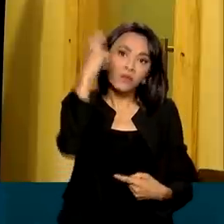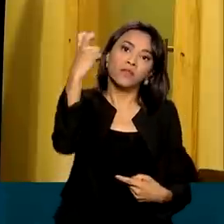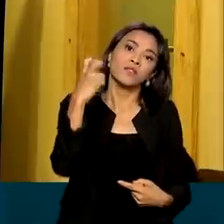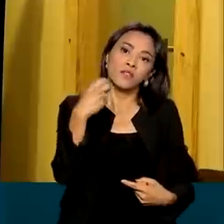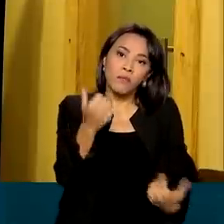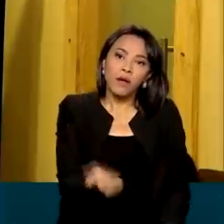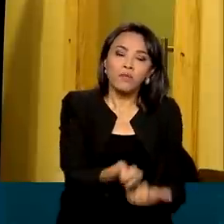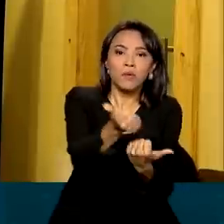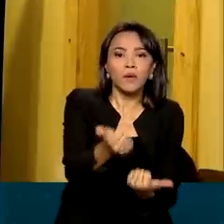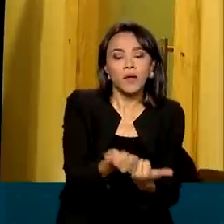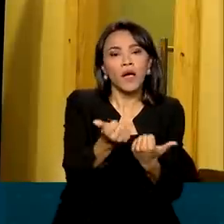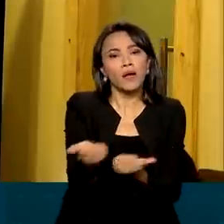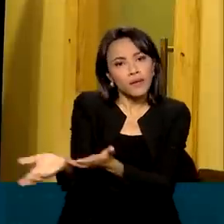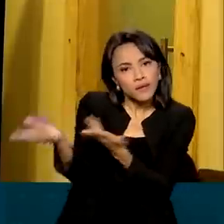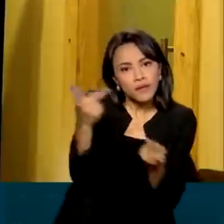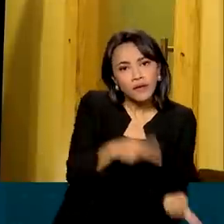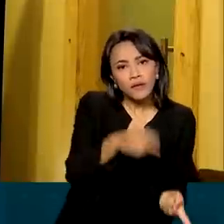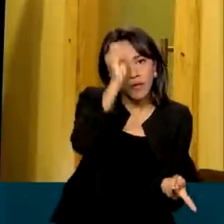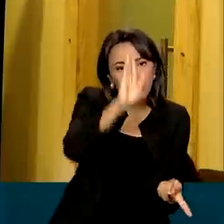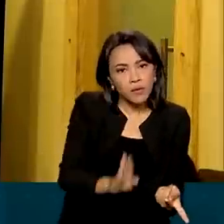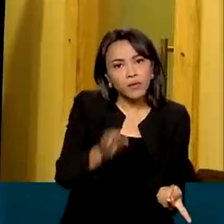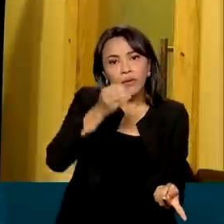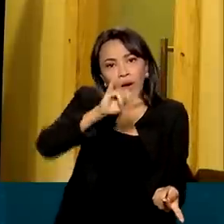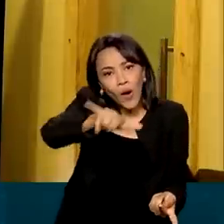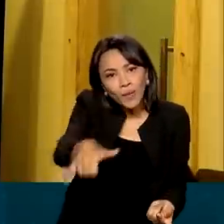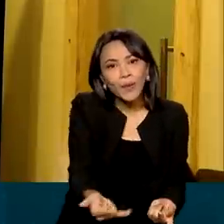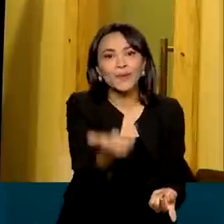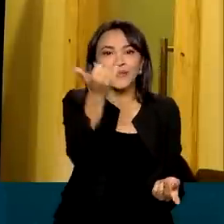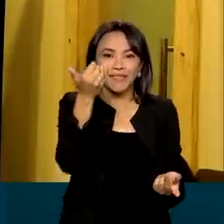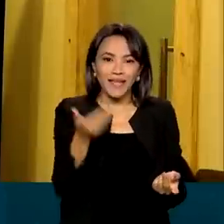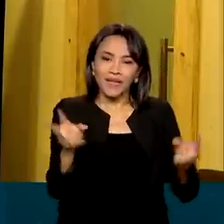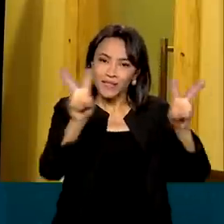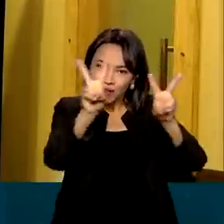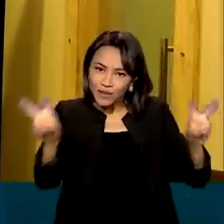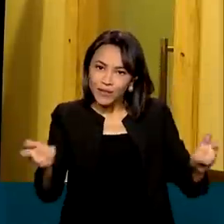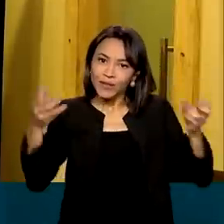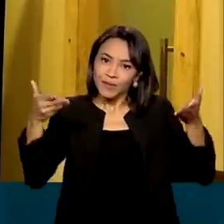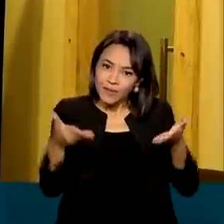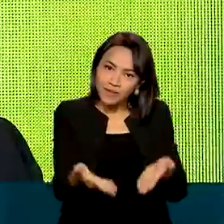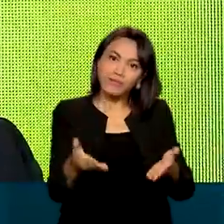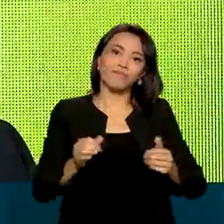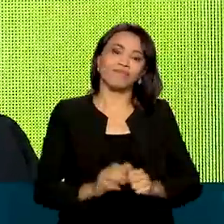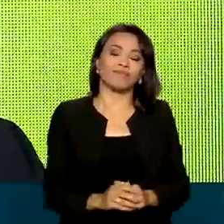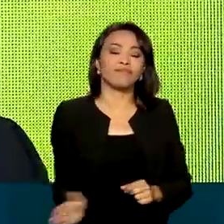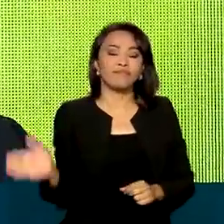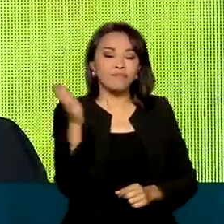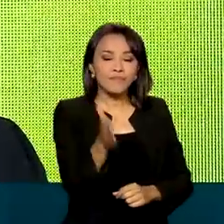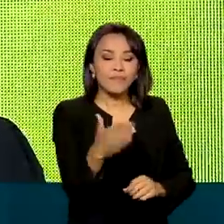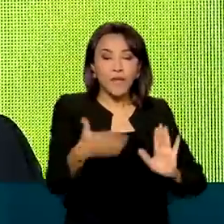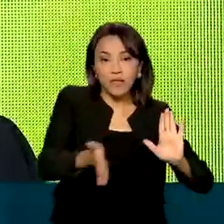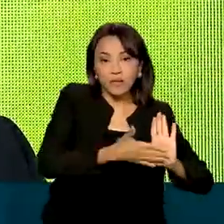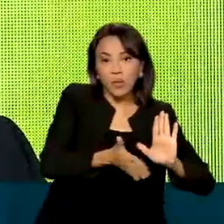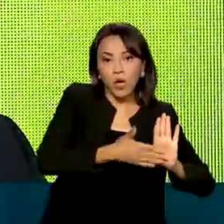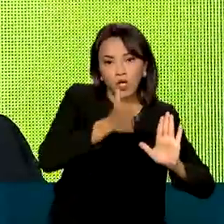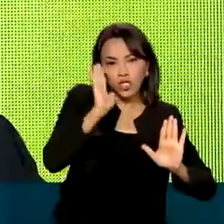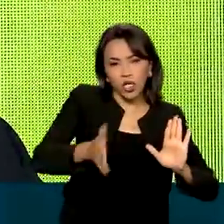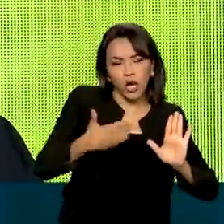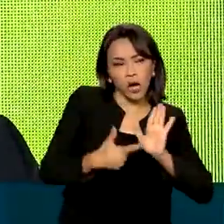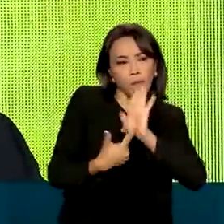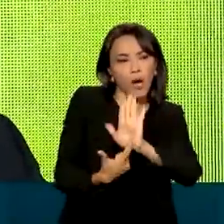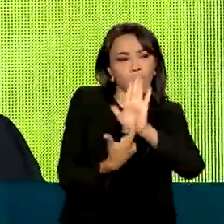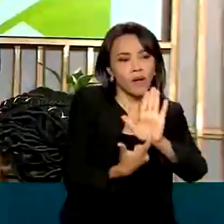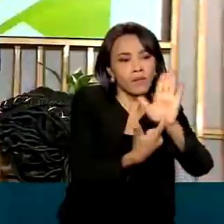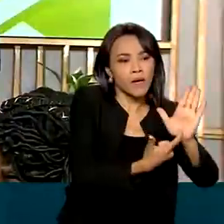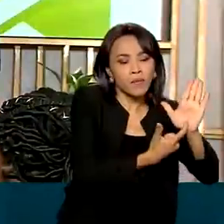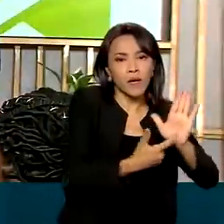trazendo cada vez mais para o Brasil essas oportunidades verdes e a descarbonização tão necessária. Entre as propostas apresentadas durante o